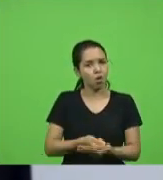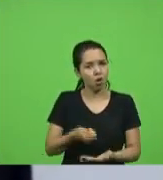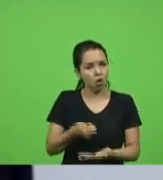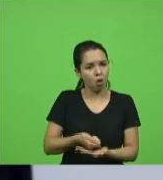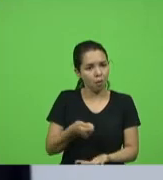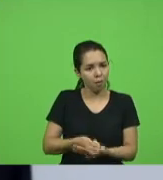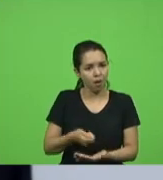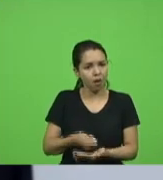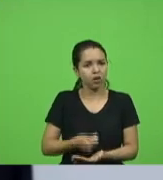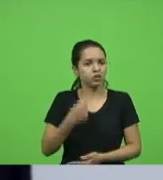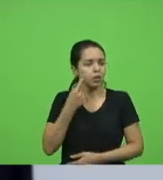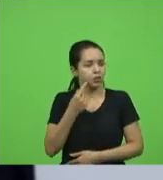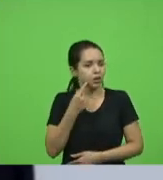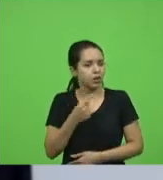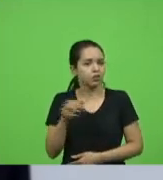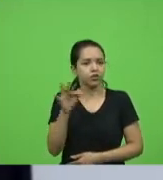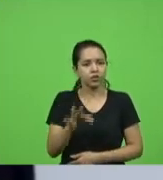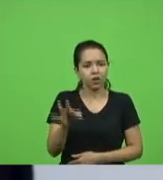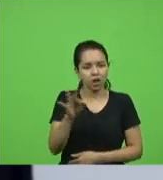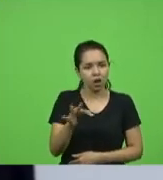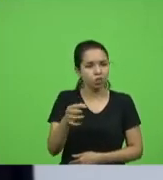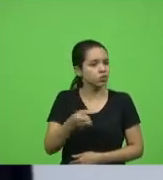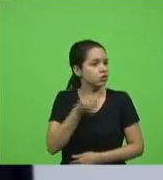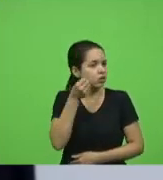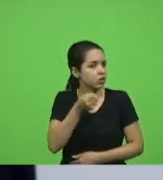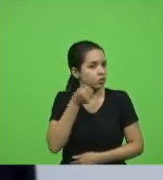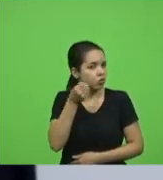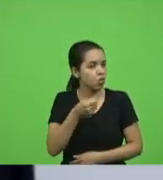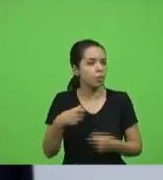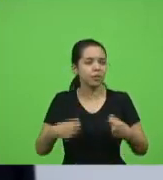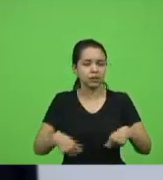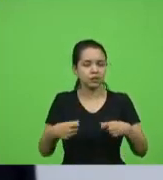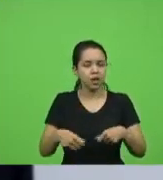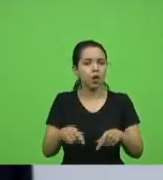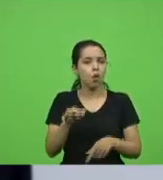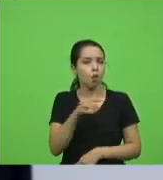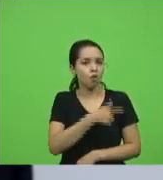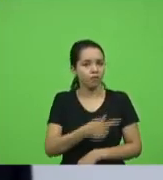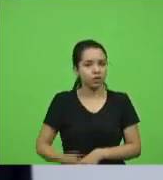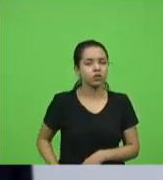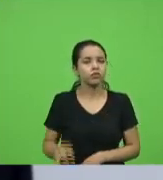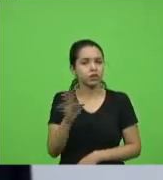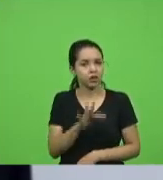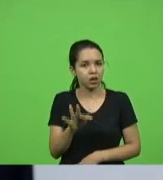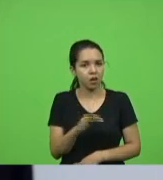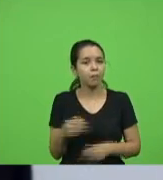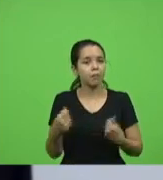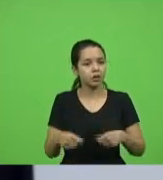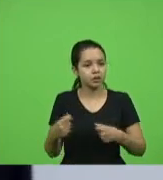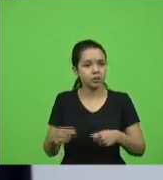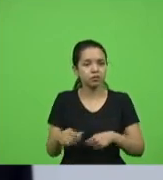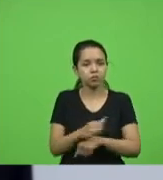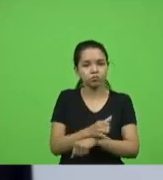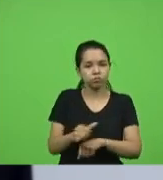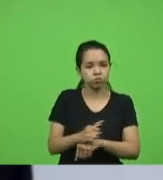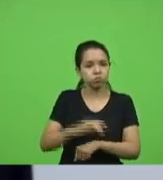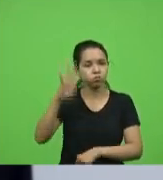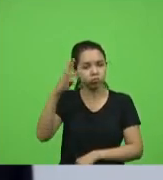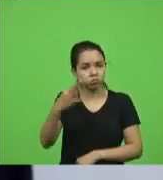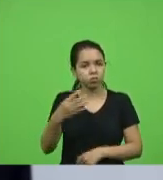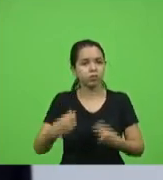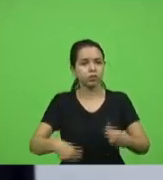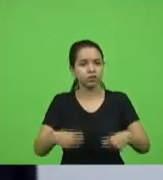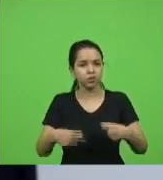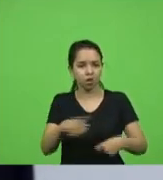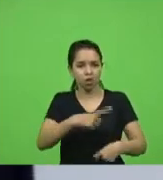deputados federais dos senadores governo federal tem que adotar uma providência nós não podemos ser